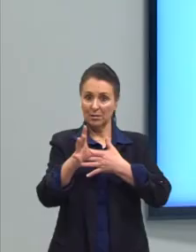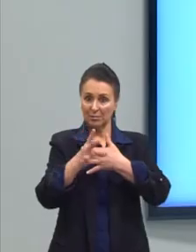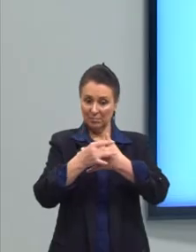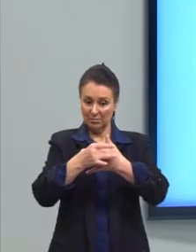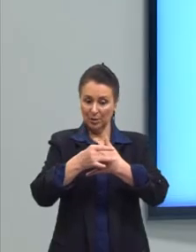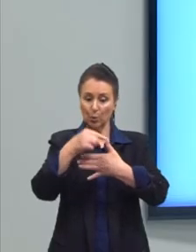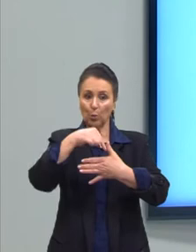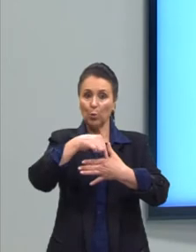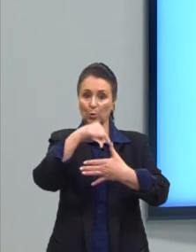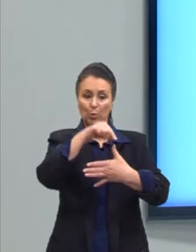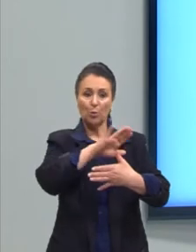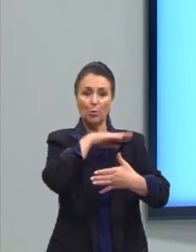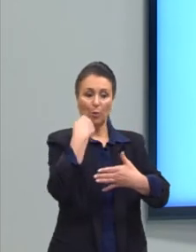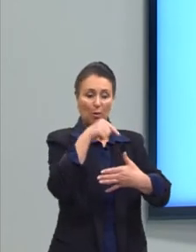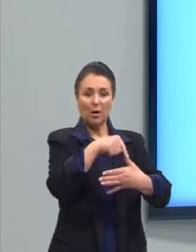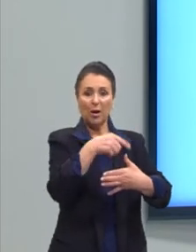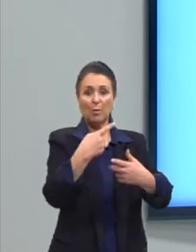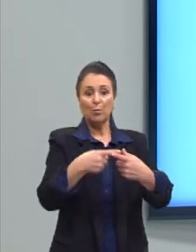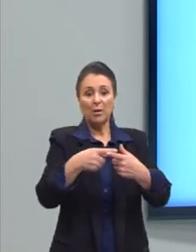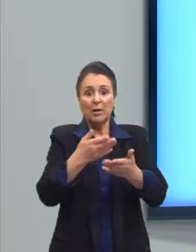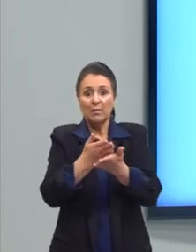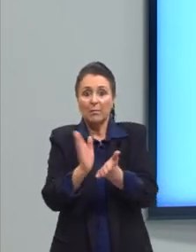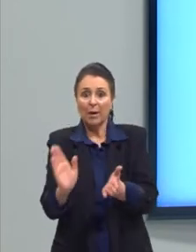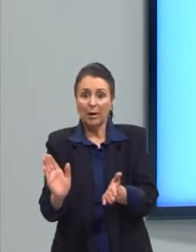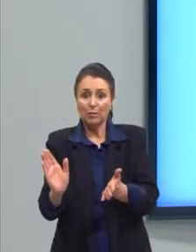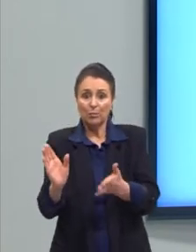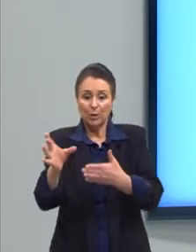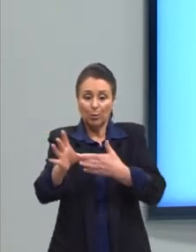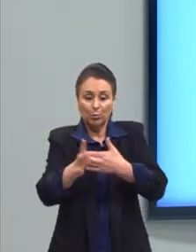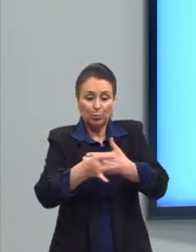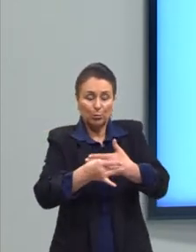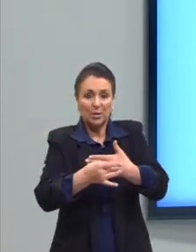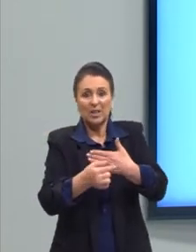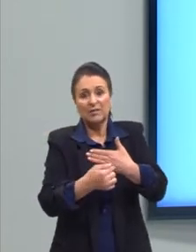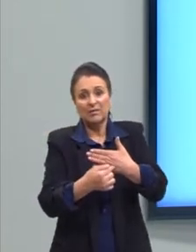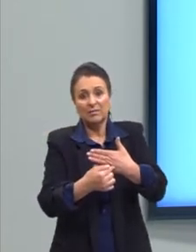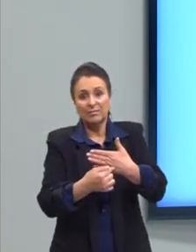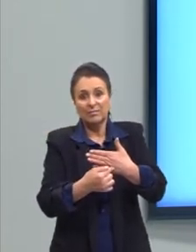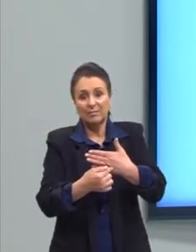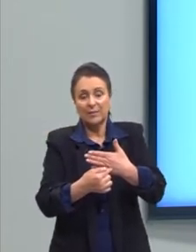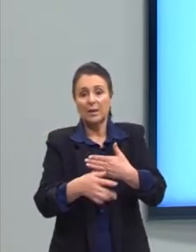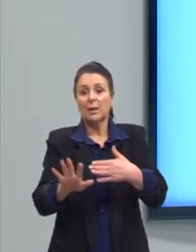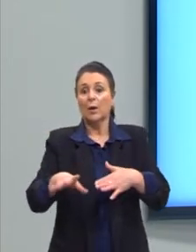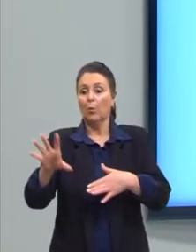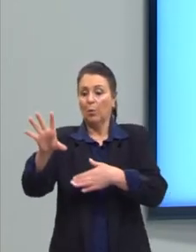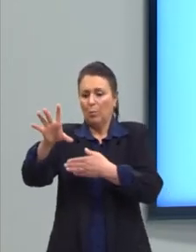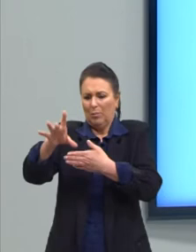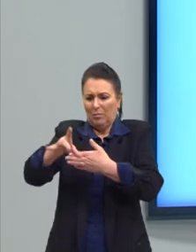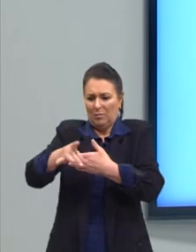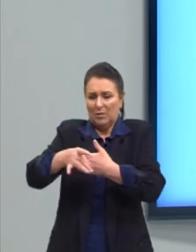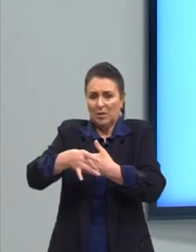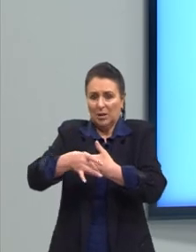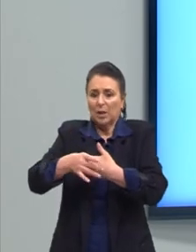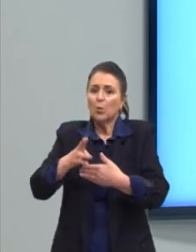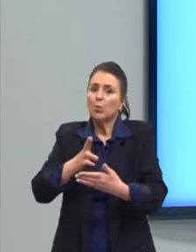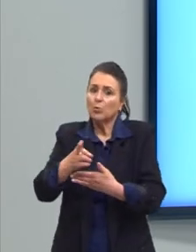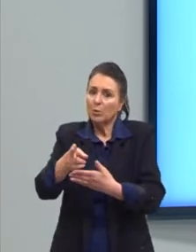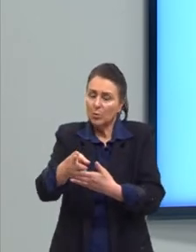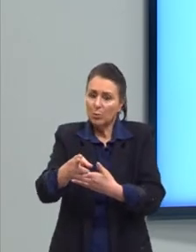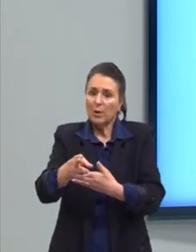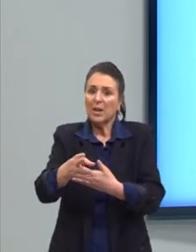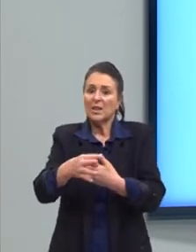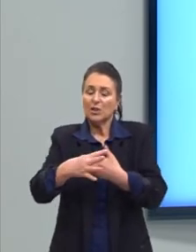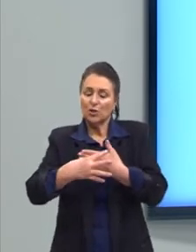a óbito, porque ele perde a hospedaria. Então, geralmente, o parasita fica ali se alimentando, retirando os